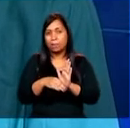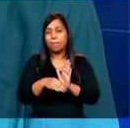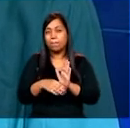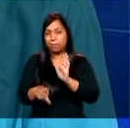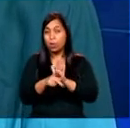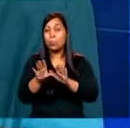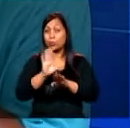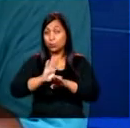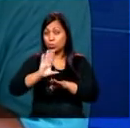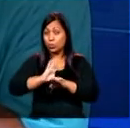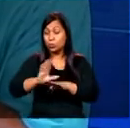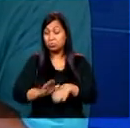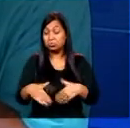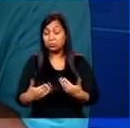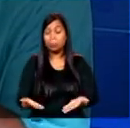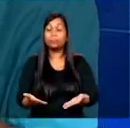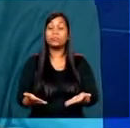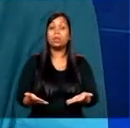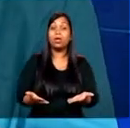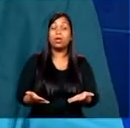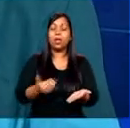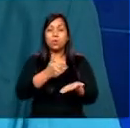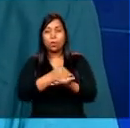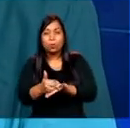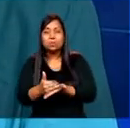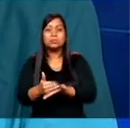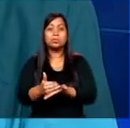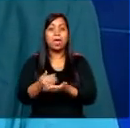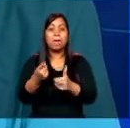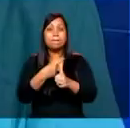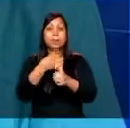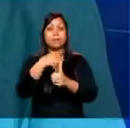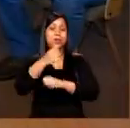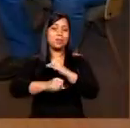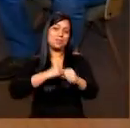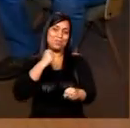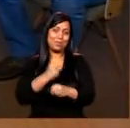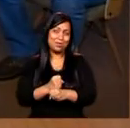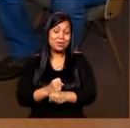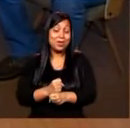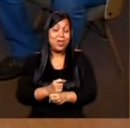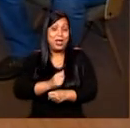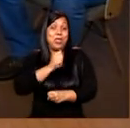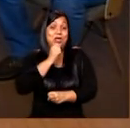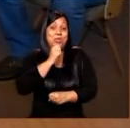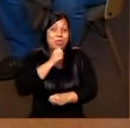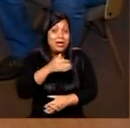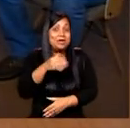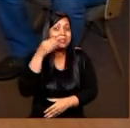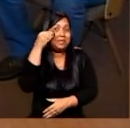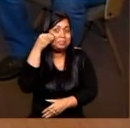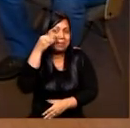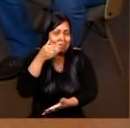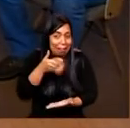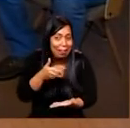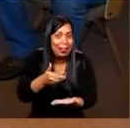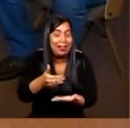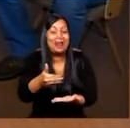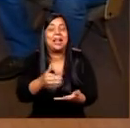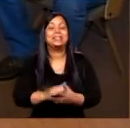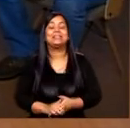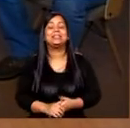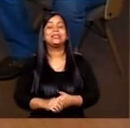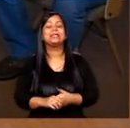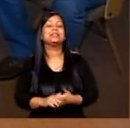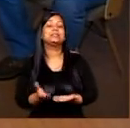curso, né. Então, e aí eu comecei. esse é o meu primeiro ano, eu ainda estou em experiência ali, ainda entendendo.